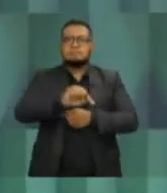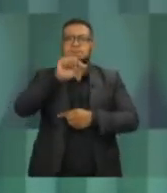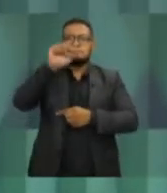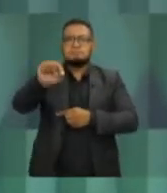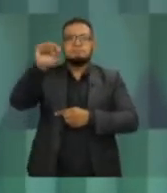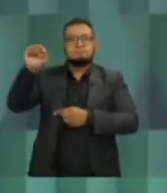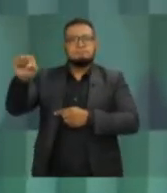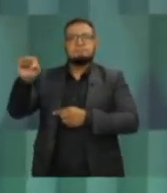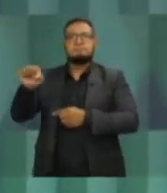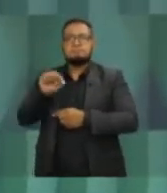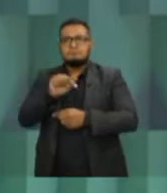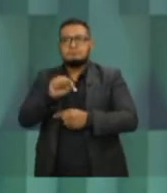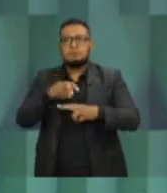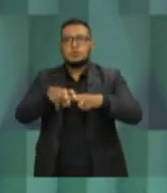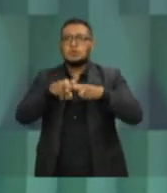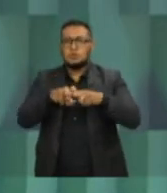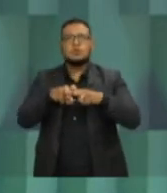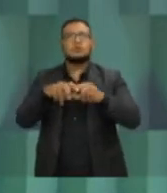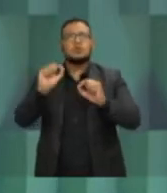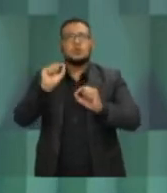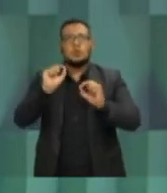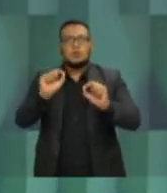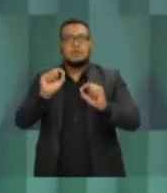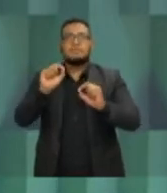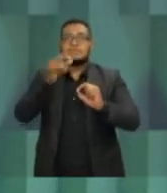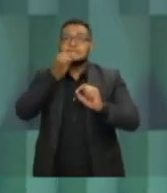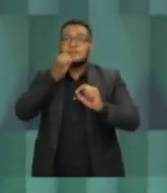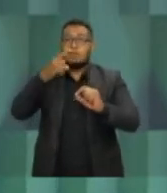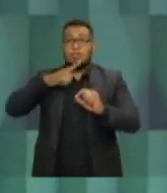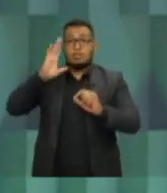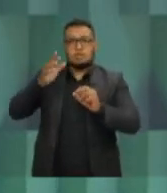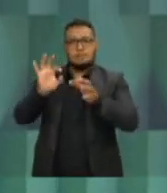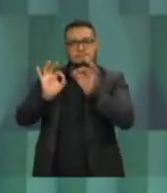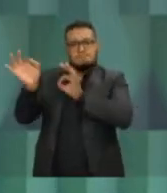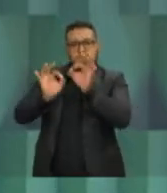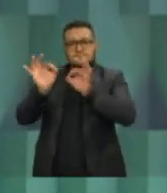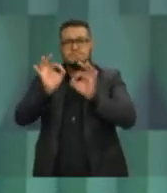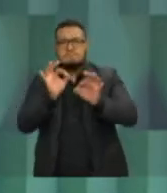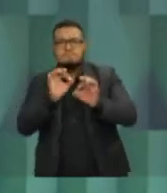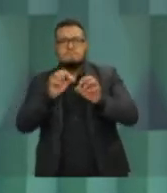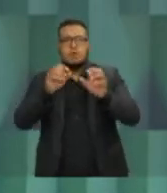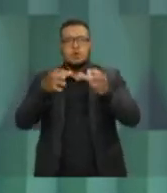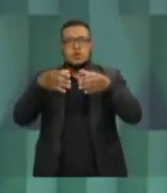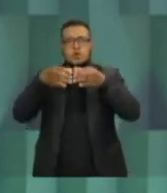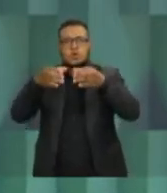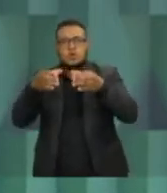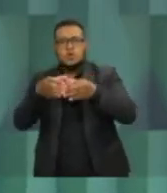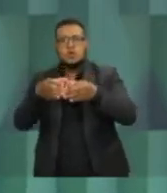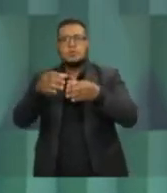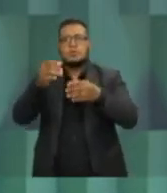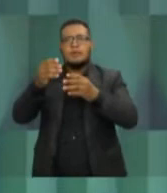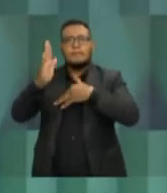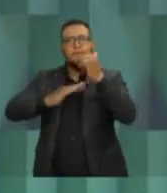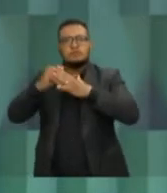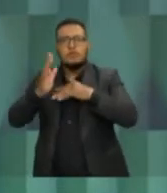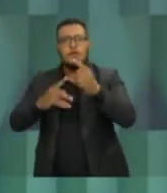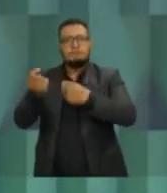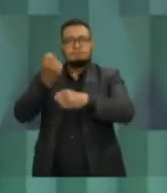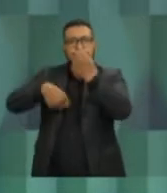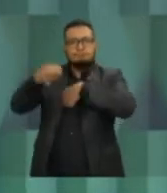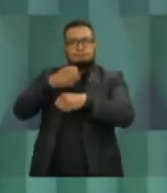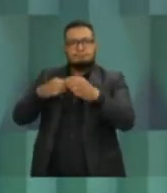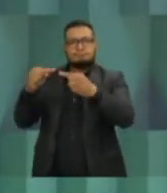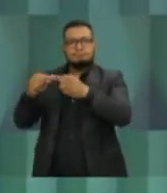o setor empresarial, vem as comunidades. Portanto, você reúne arquitetos, economistas, você reúne engenheiros para